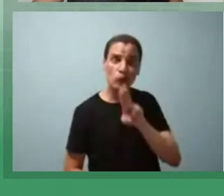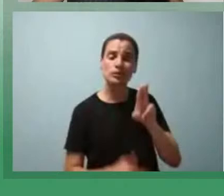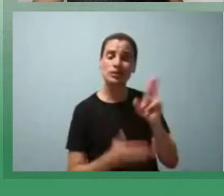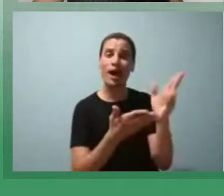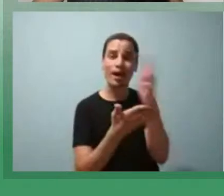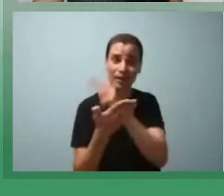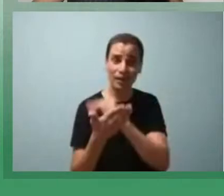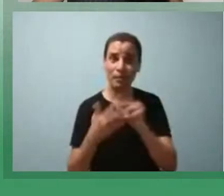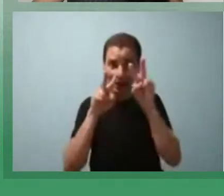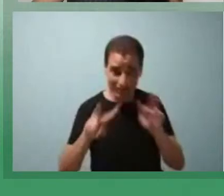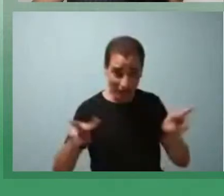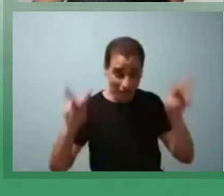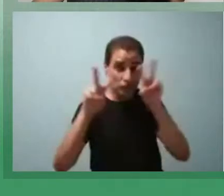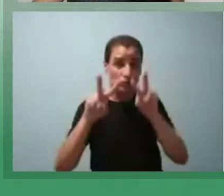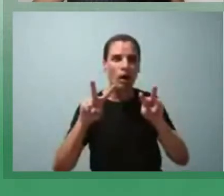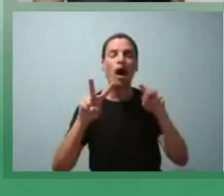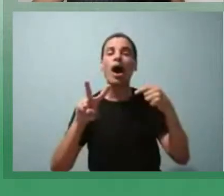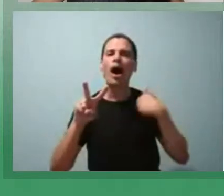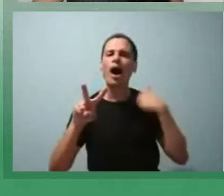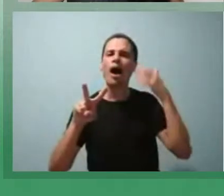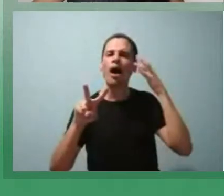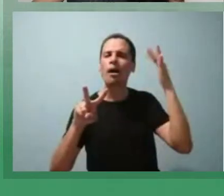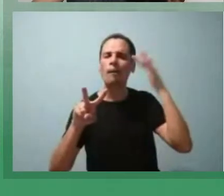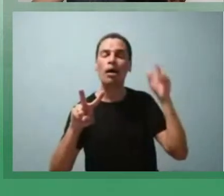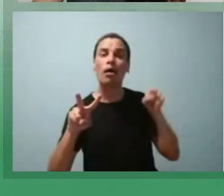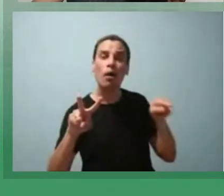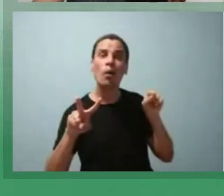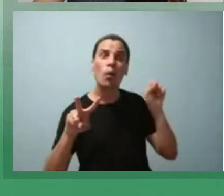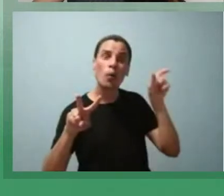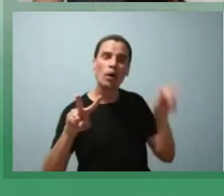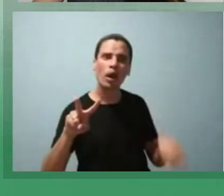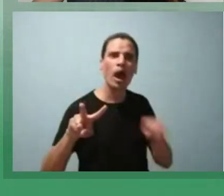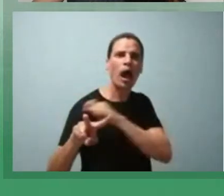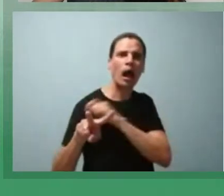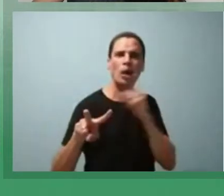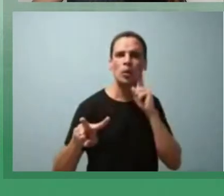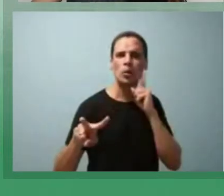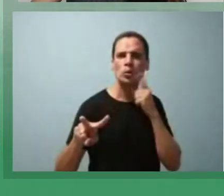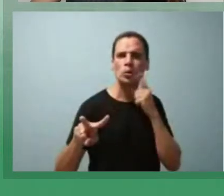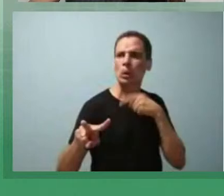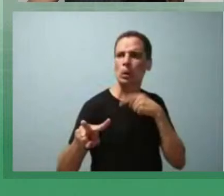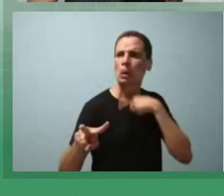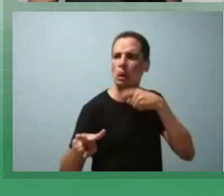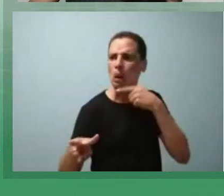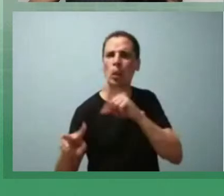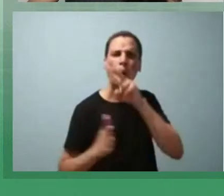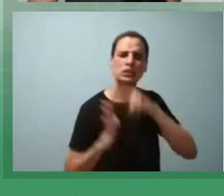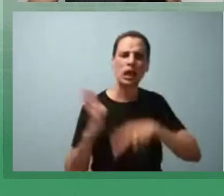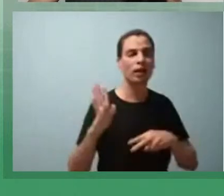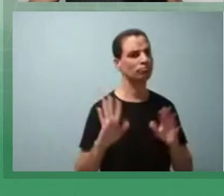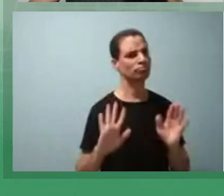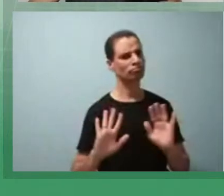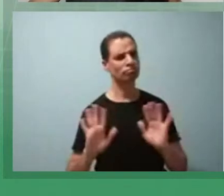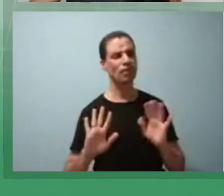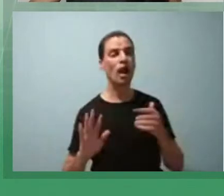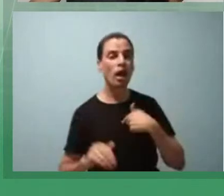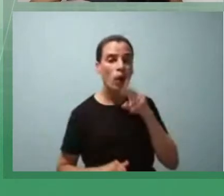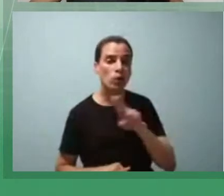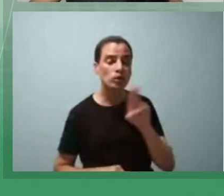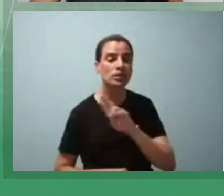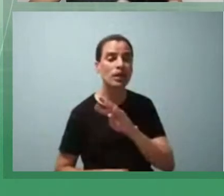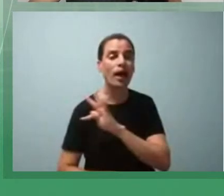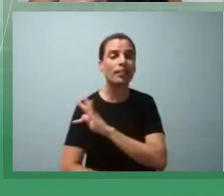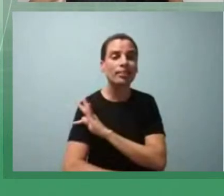paradigma de que o aluno turdo não tem condições de ler ou tem instituídades para a leitura. A questão é usar a técnica, usar a